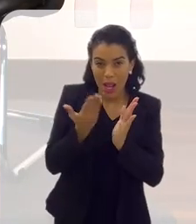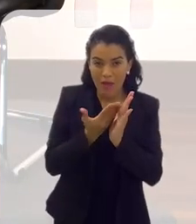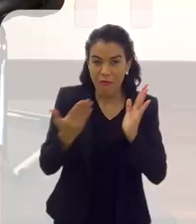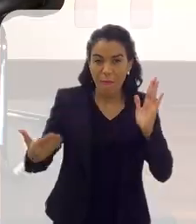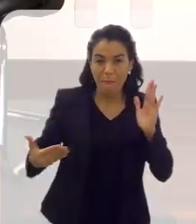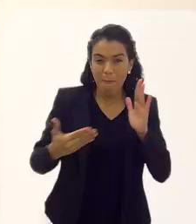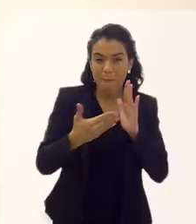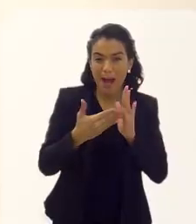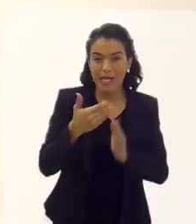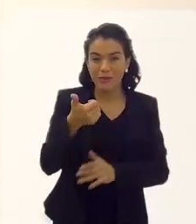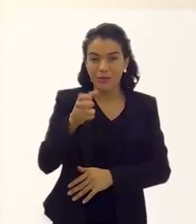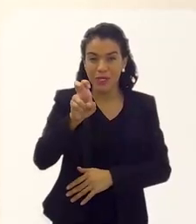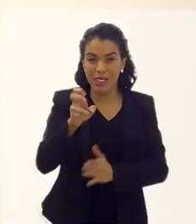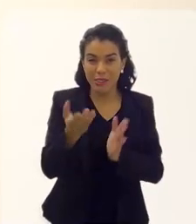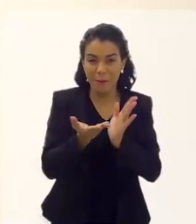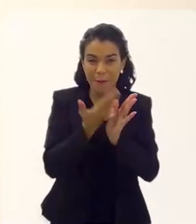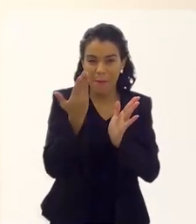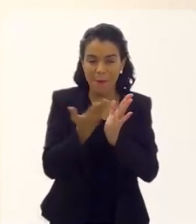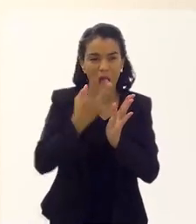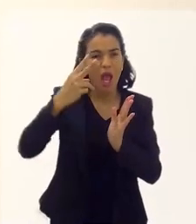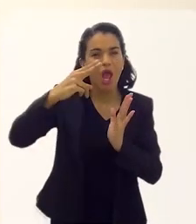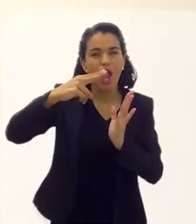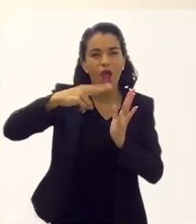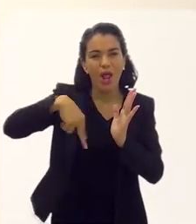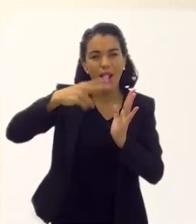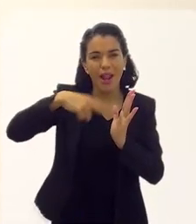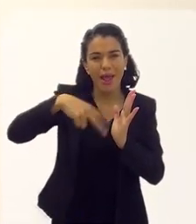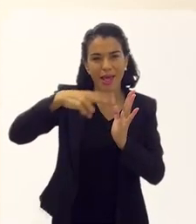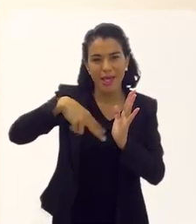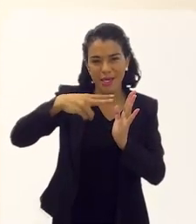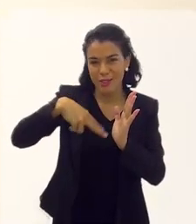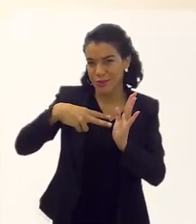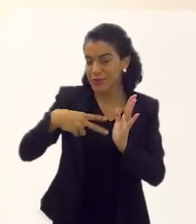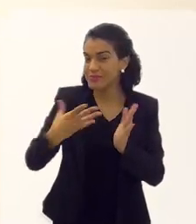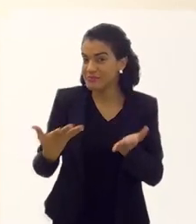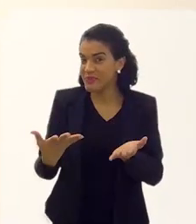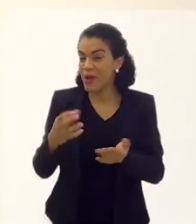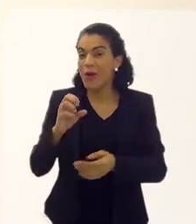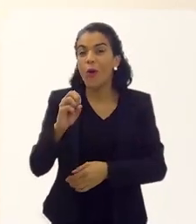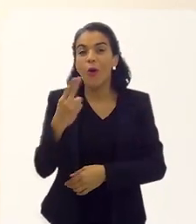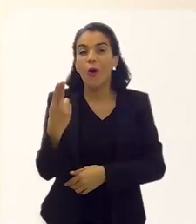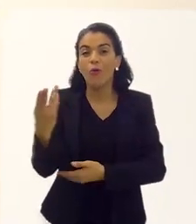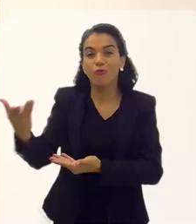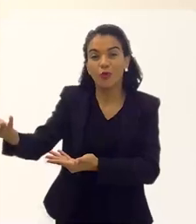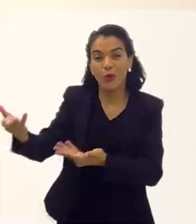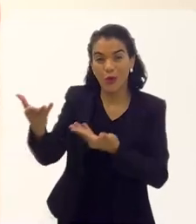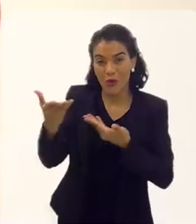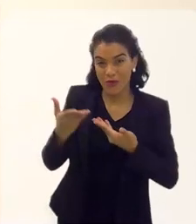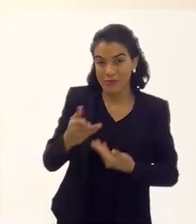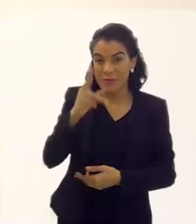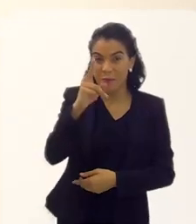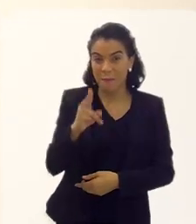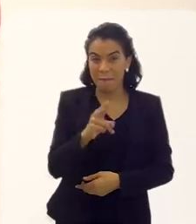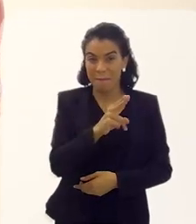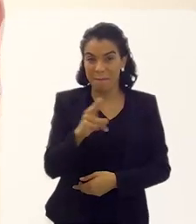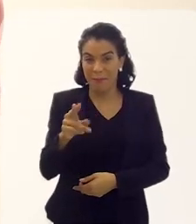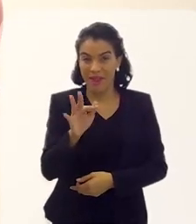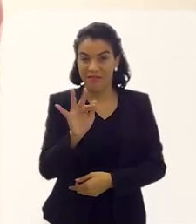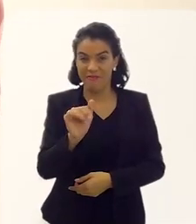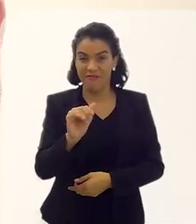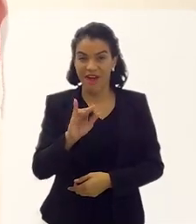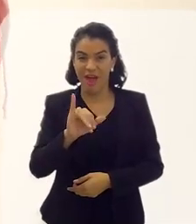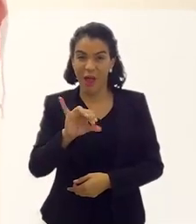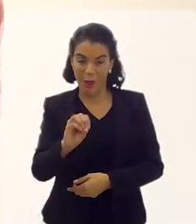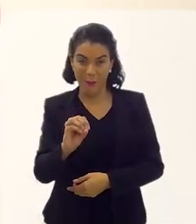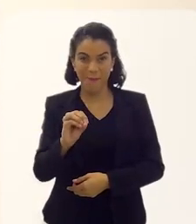de no máximo 15 páginas, que eu leio da mesma forma também que eu chamaria para ler. Se o padre Fábio de Mello